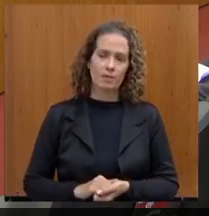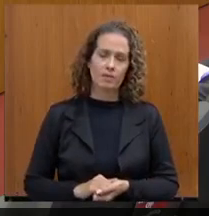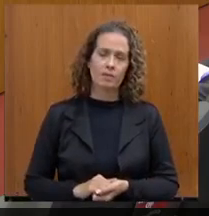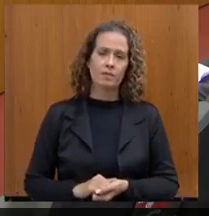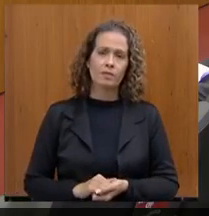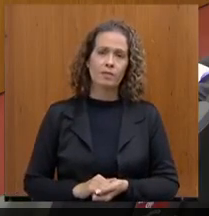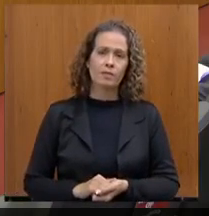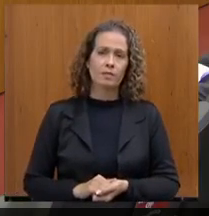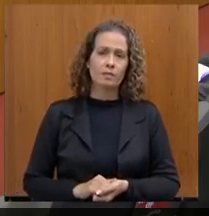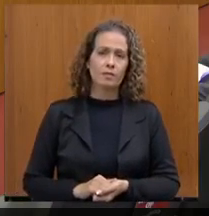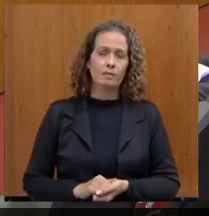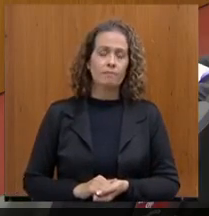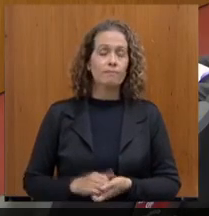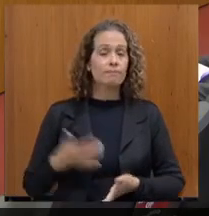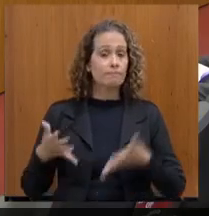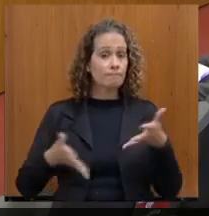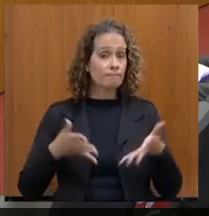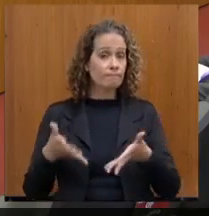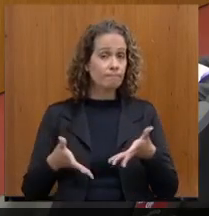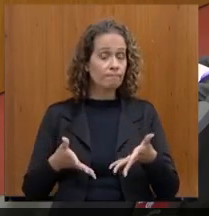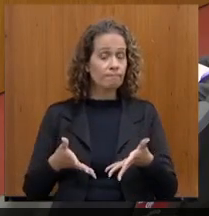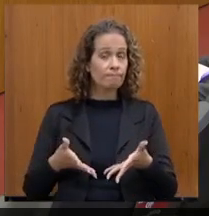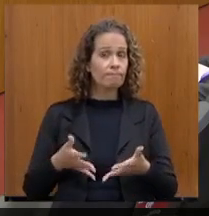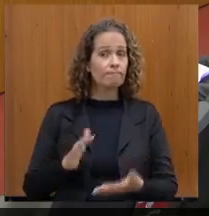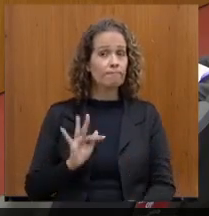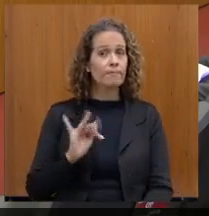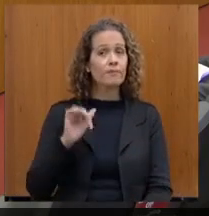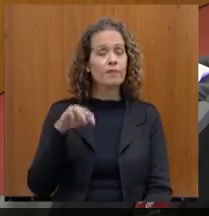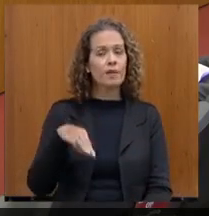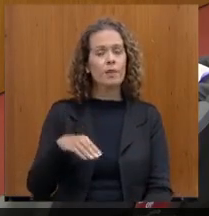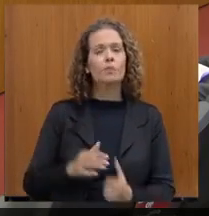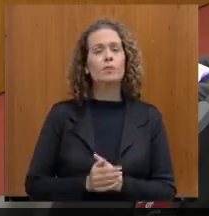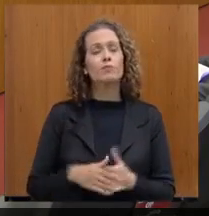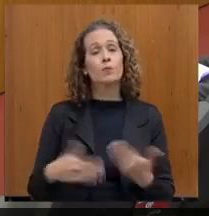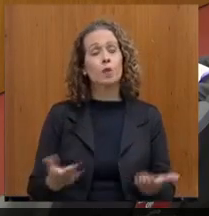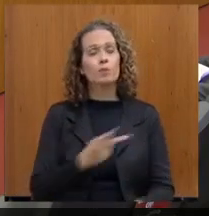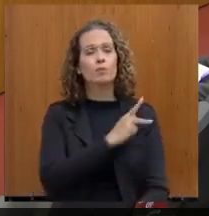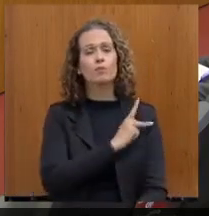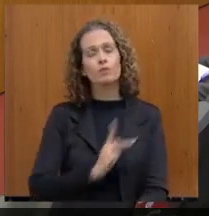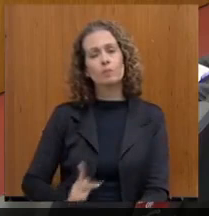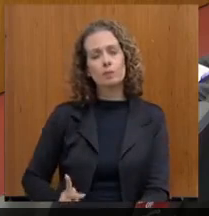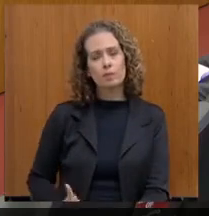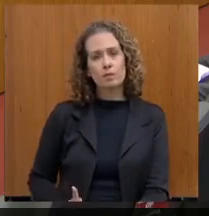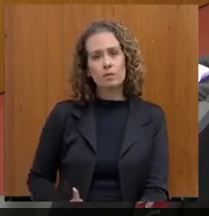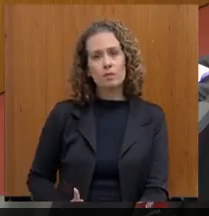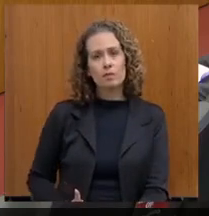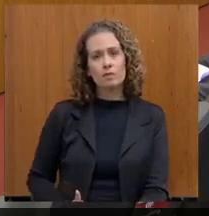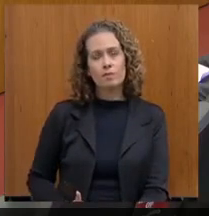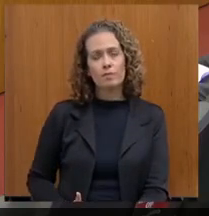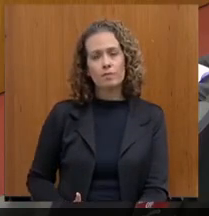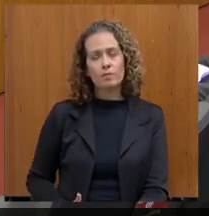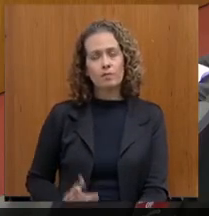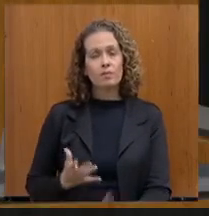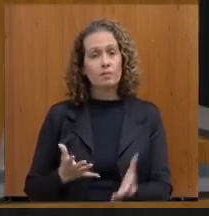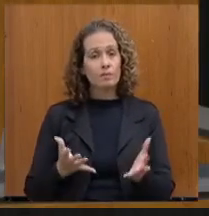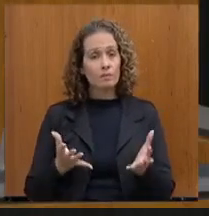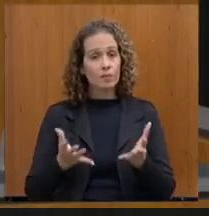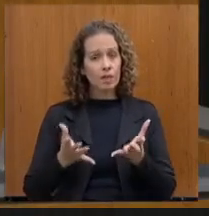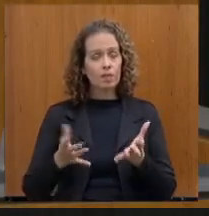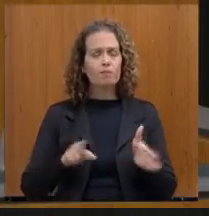Tem você nessa palavra para as considerações finais. Presidente, eu quero transformar os nossos